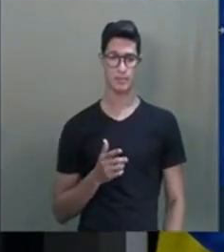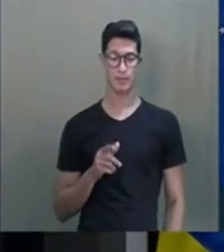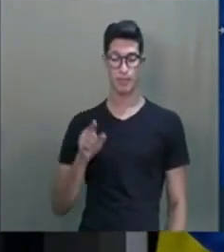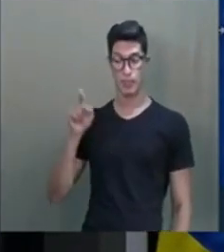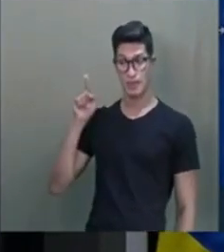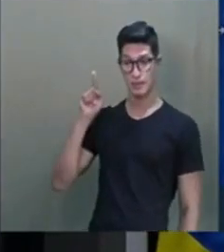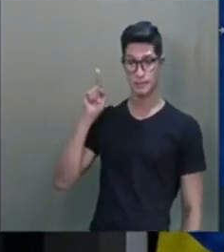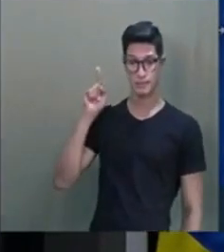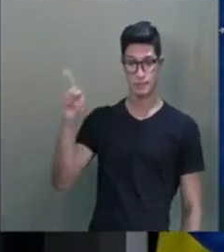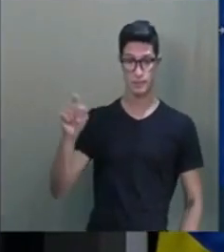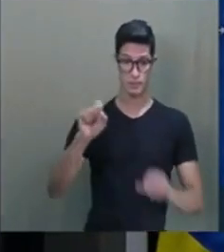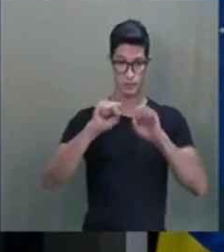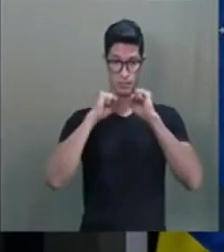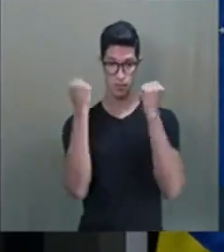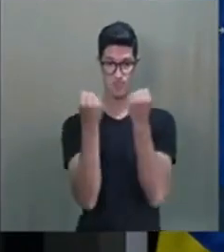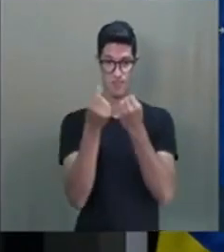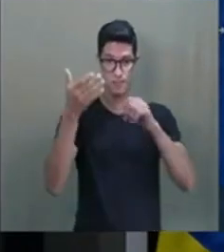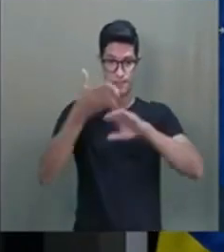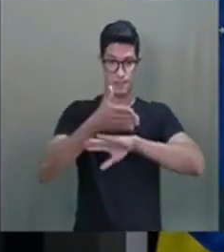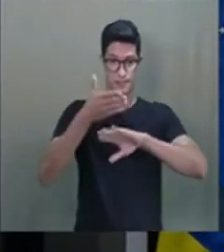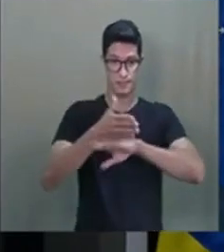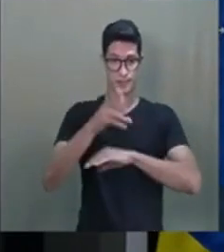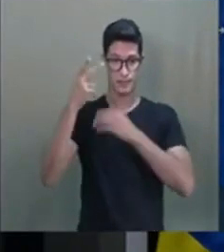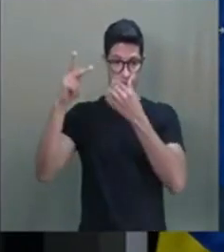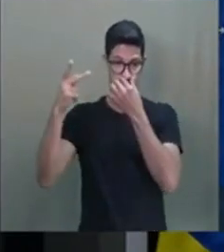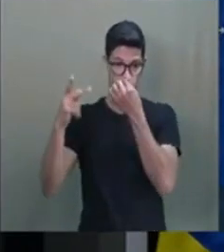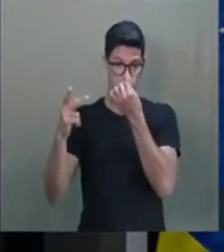Naquele seminário que eu participei deles,